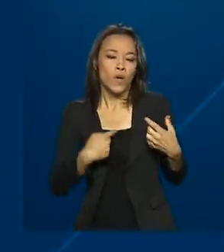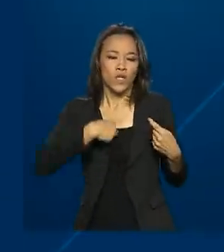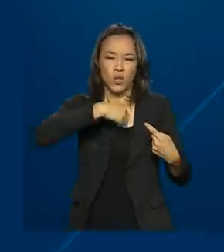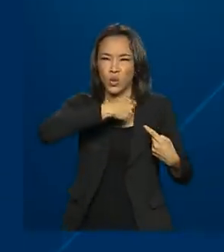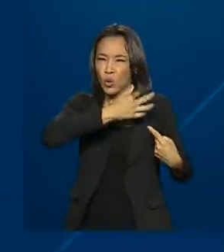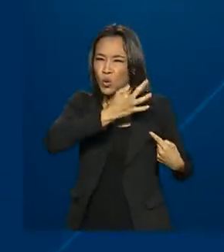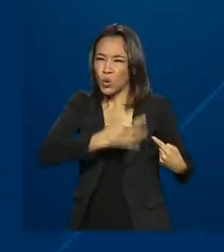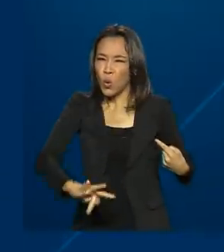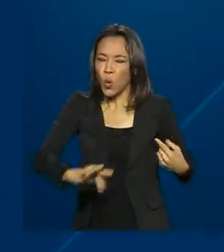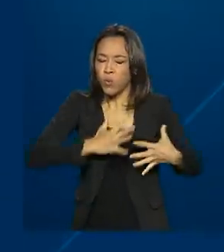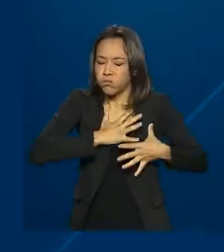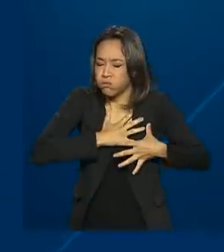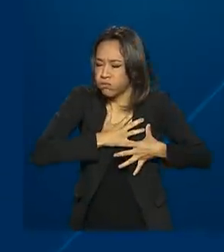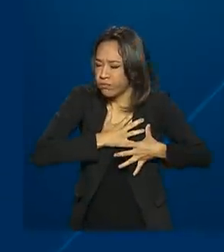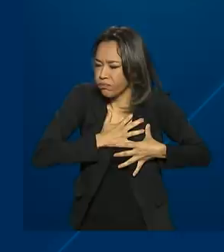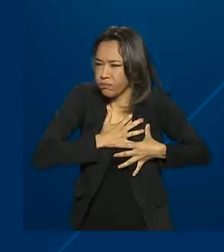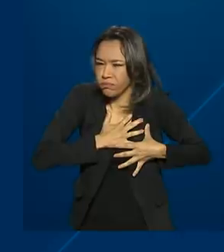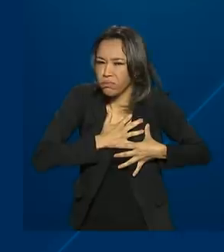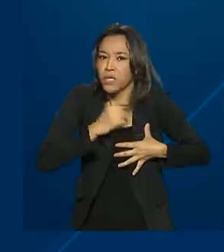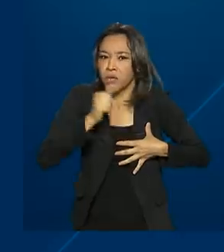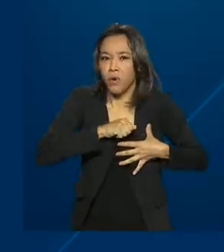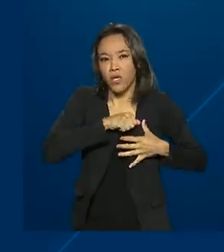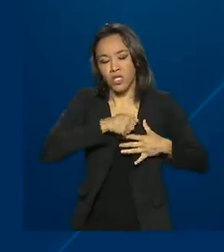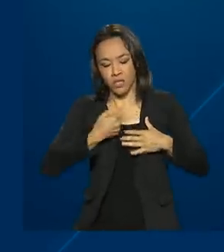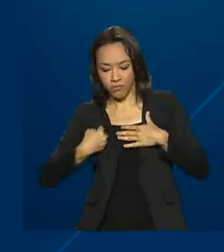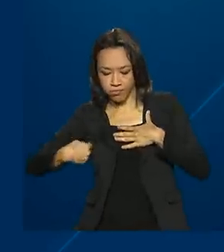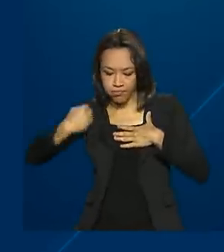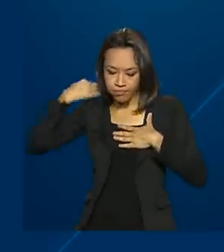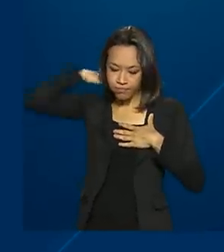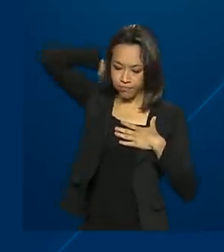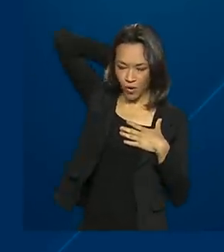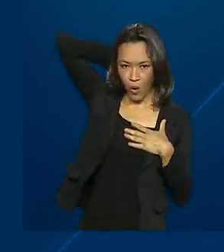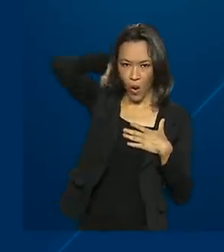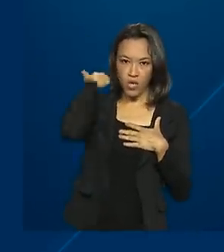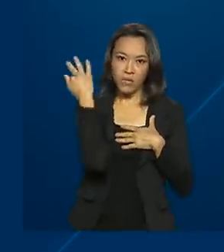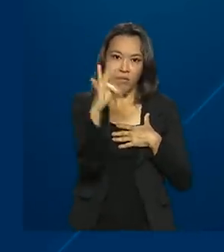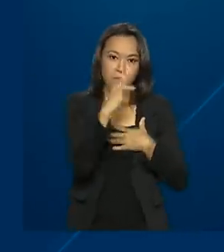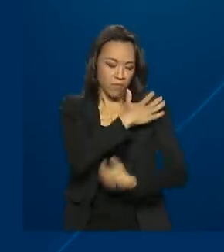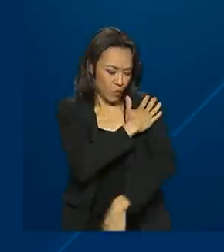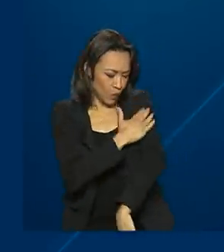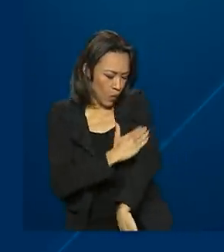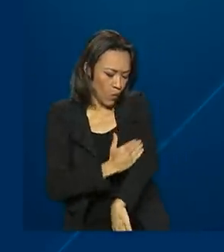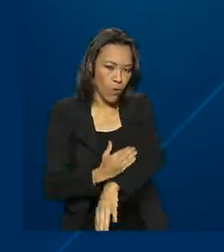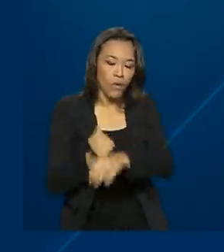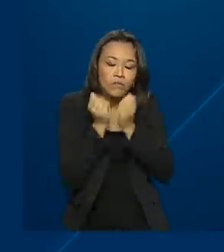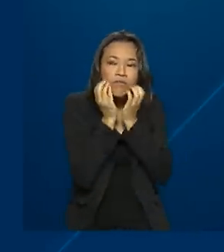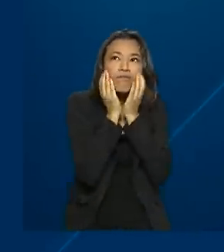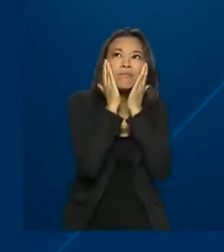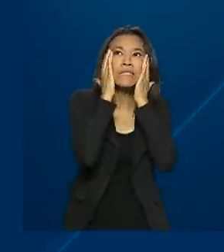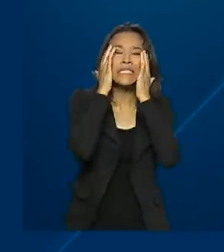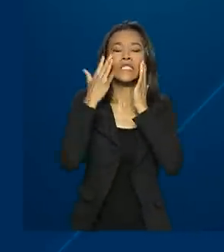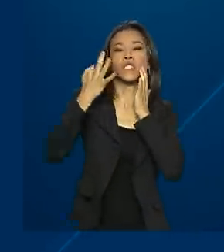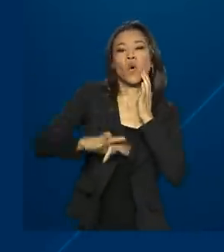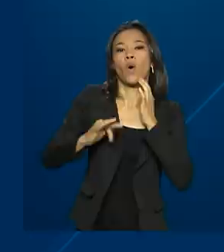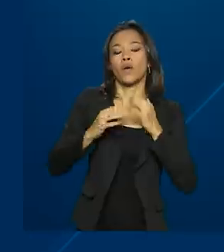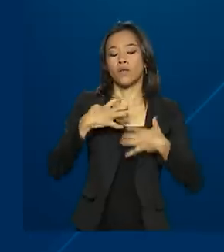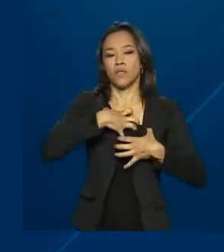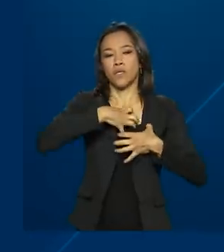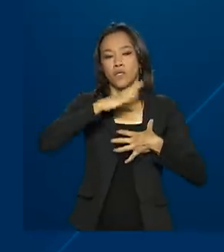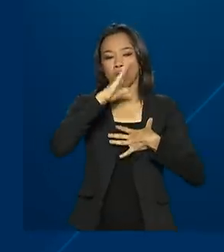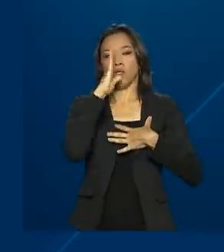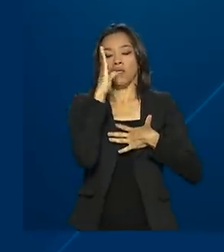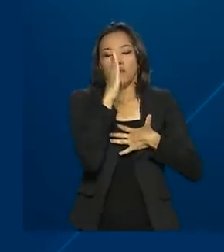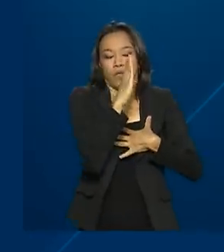forte dor no peito, que pode se espalhar para as costas, braço esquerdo e rosto. Além de sensação de desmaio,